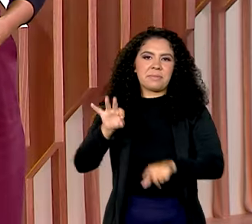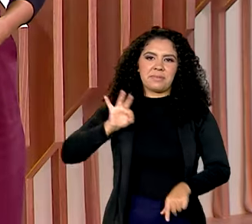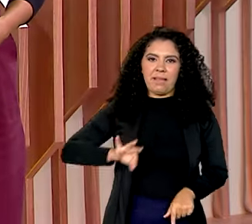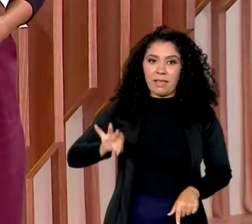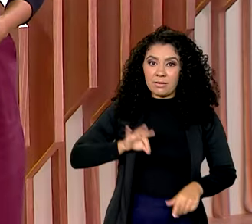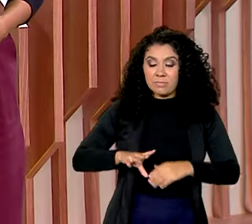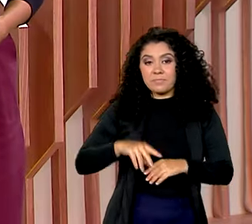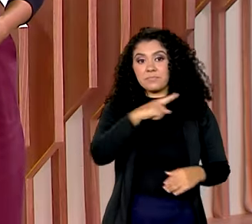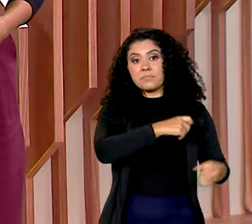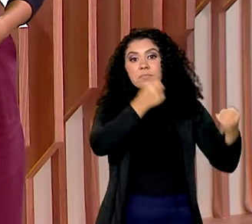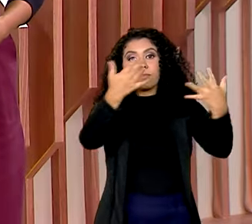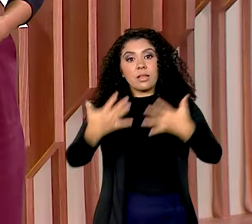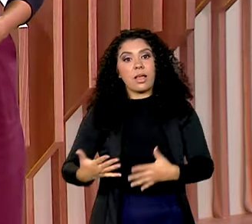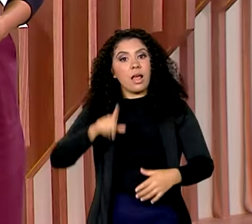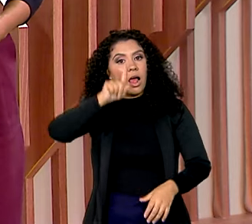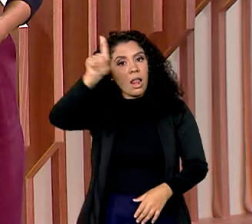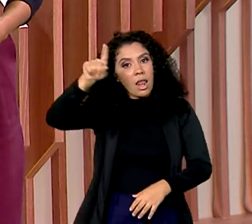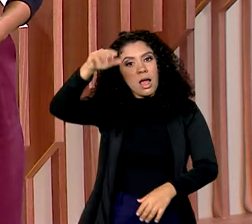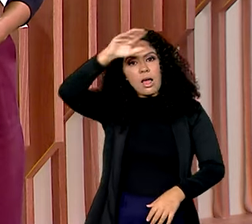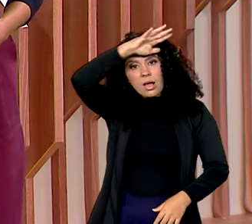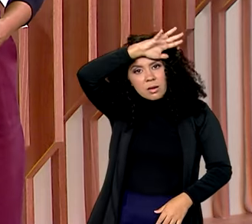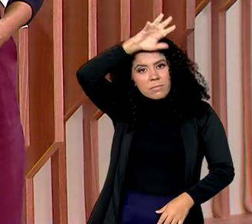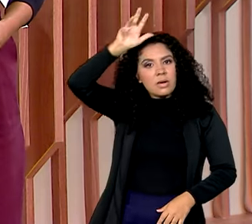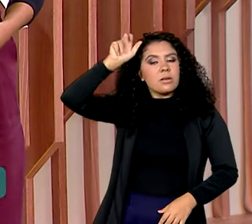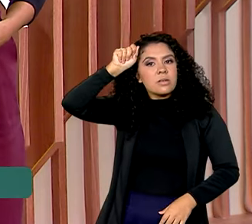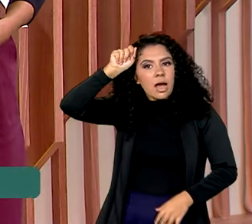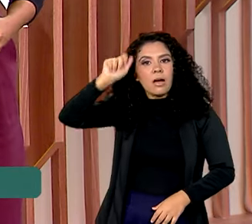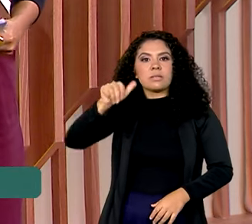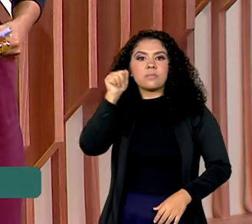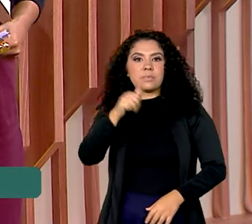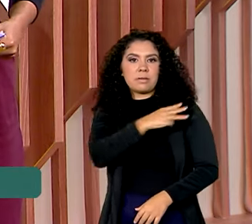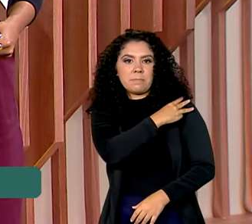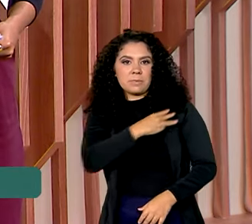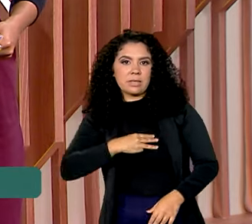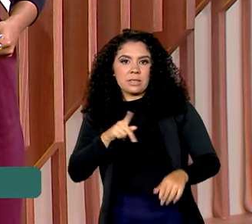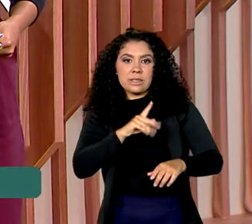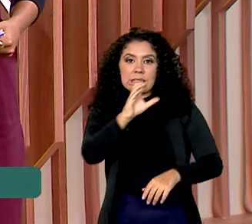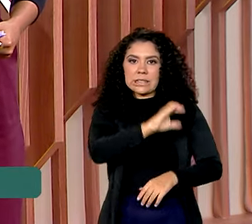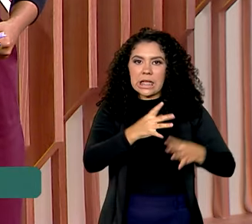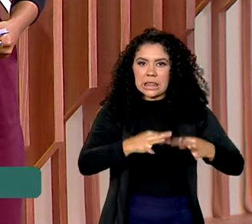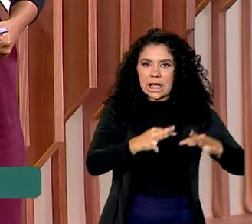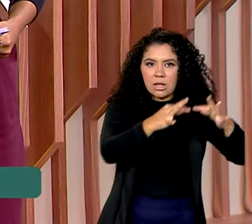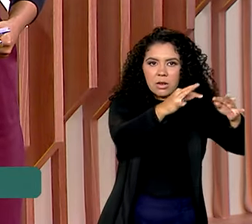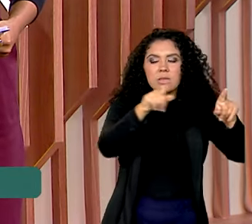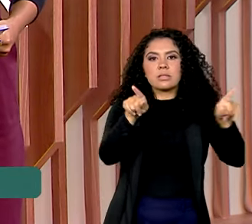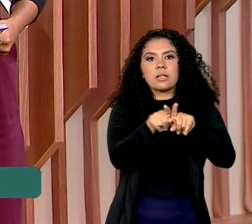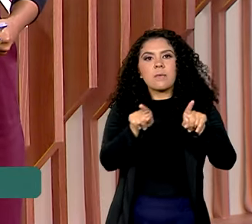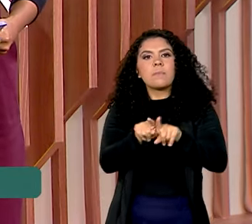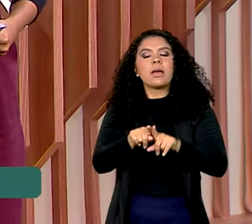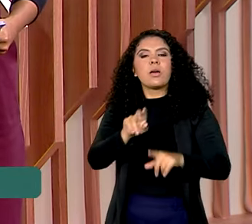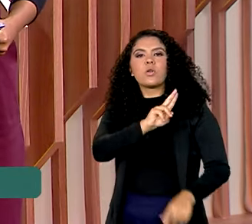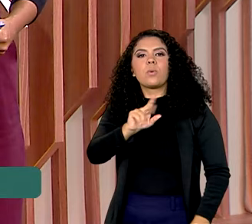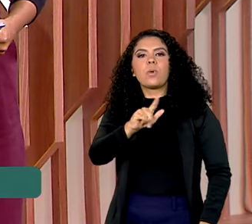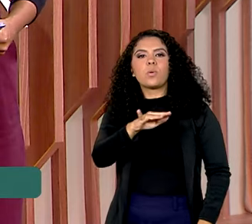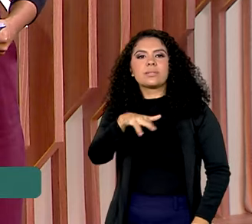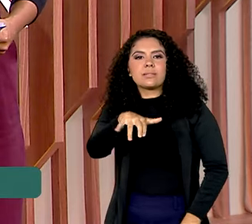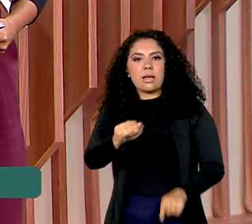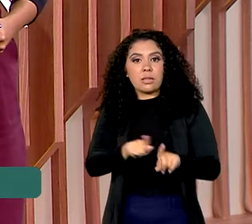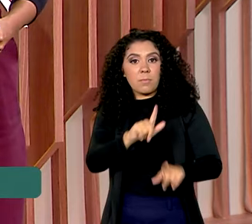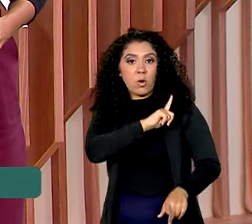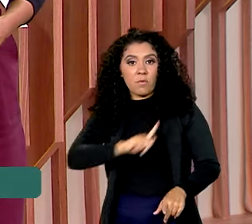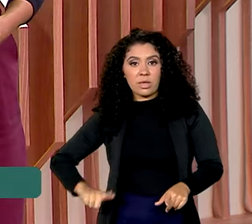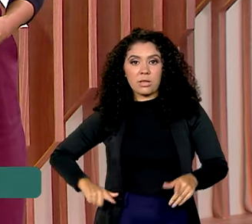Em Manaus, a ministra da Ciência e Tecnologia, Luciana Santos, e o governador do Amazonas, Wilson Lima, participaram da